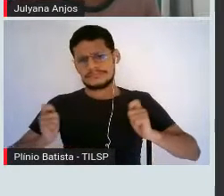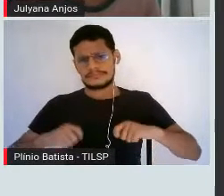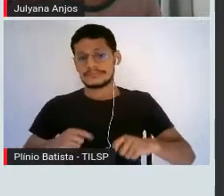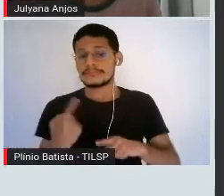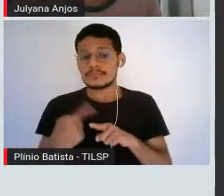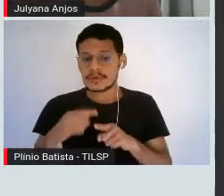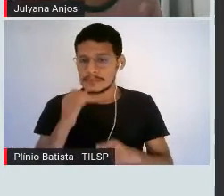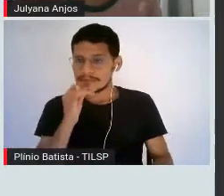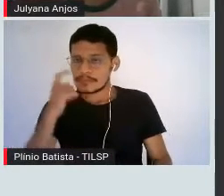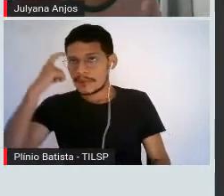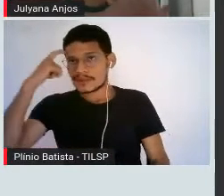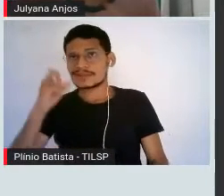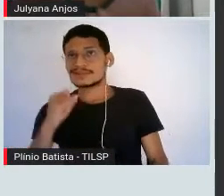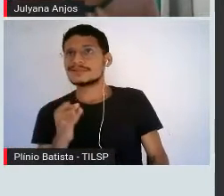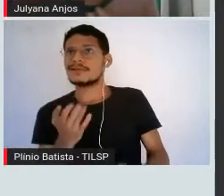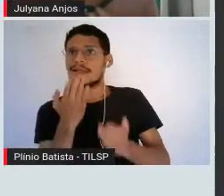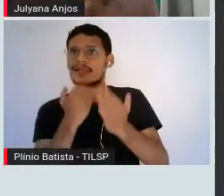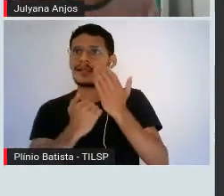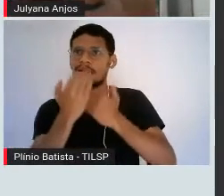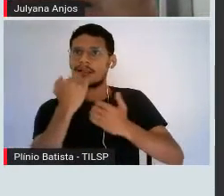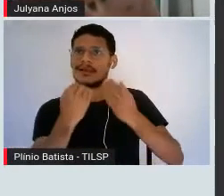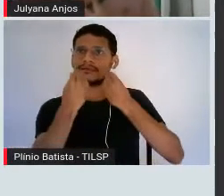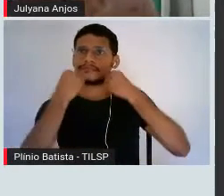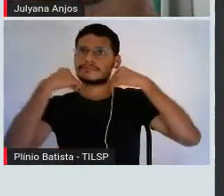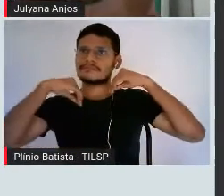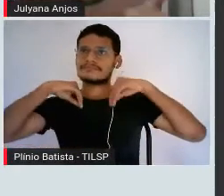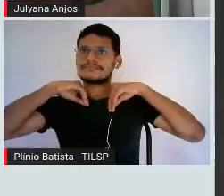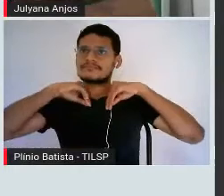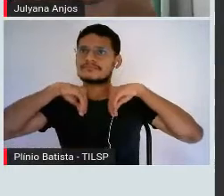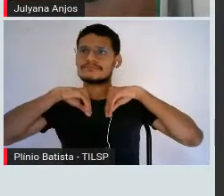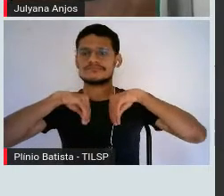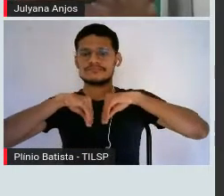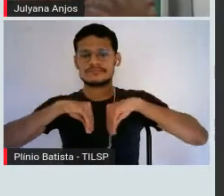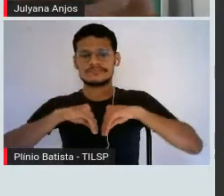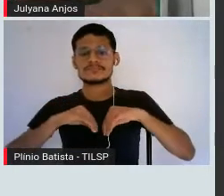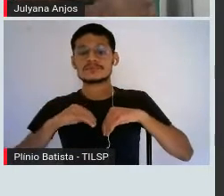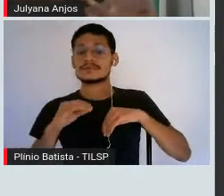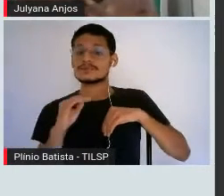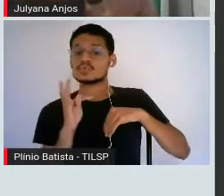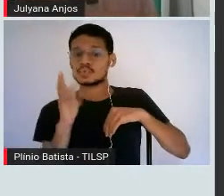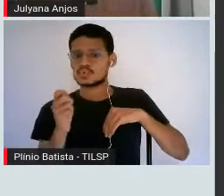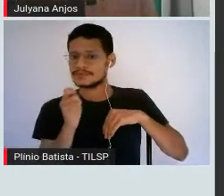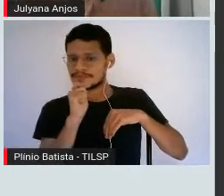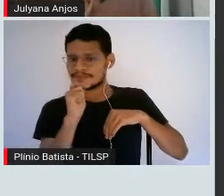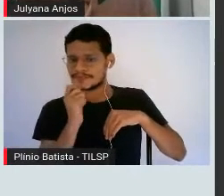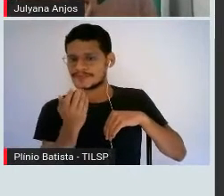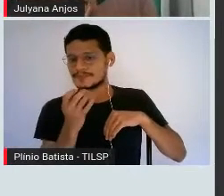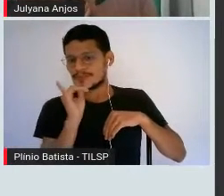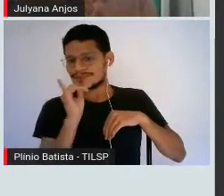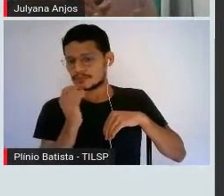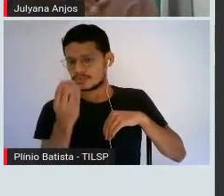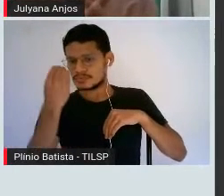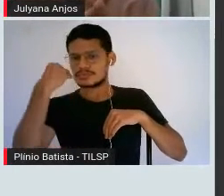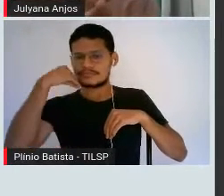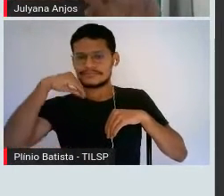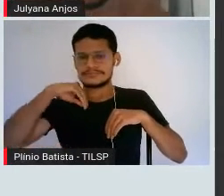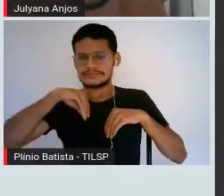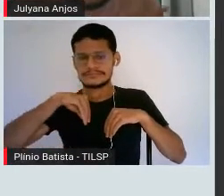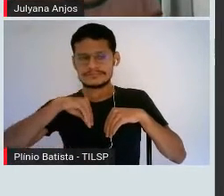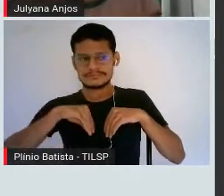gente comesse entrasse no nosso organismo, ou tudo que entra no nosso organismo pela nossa boca, por exemplo, pela nossa ingestão, ingestão de alimentos,